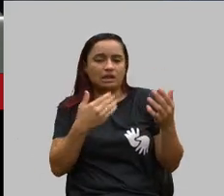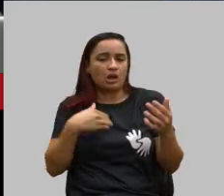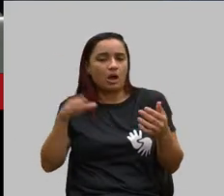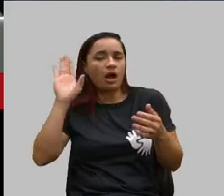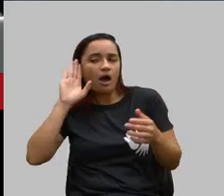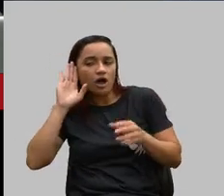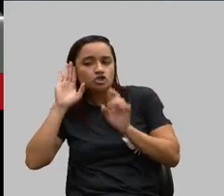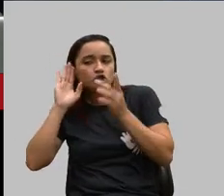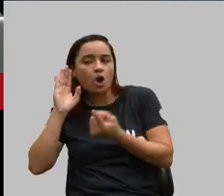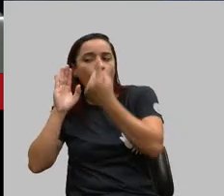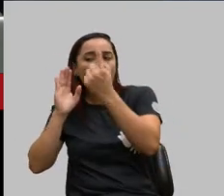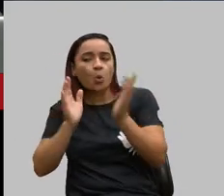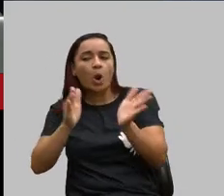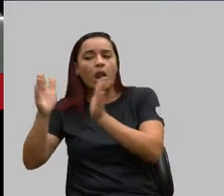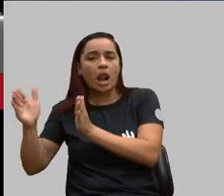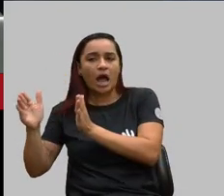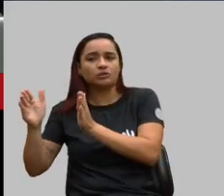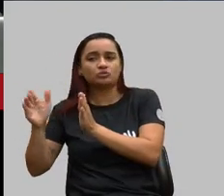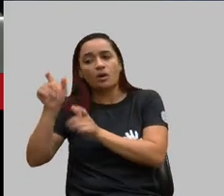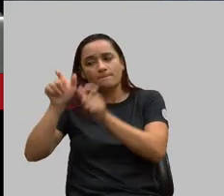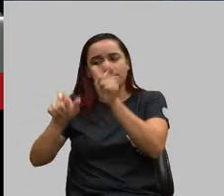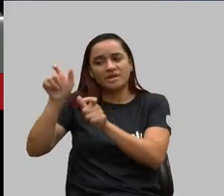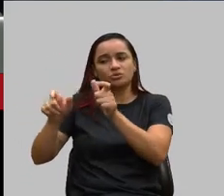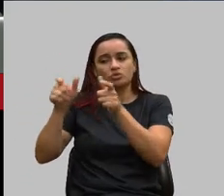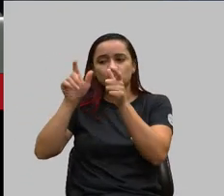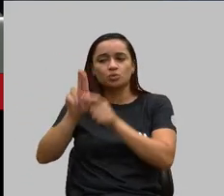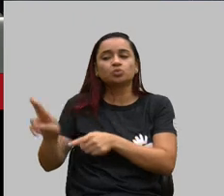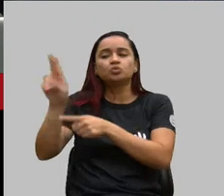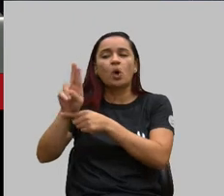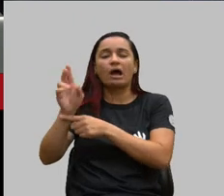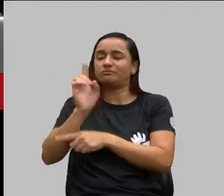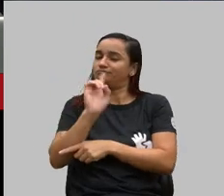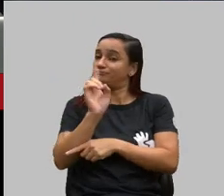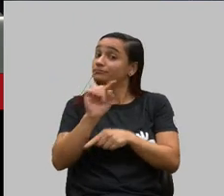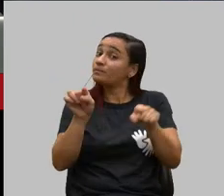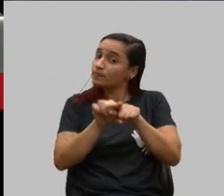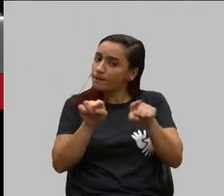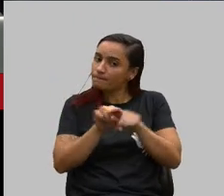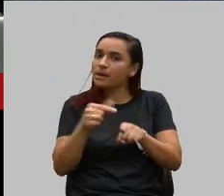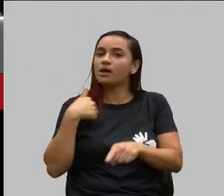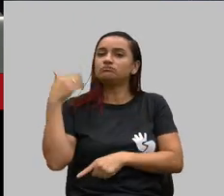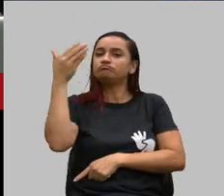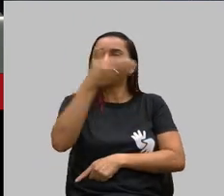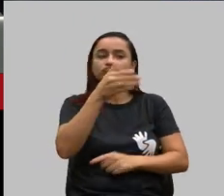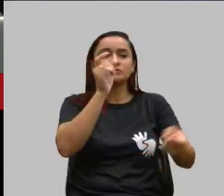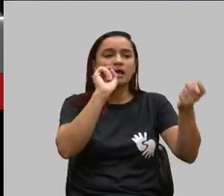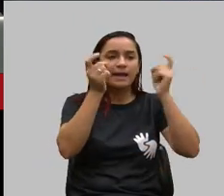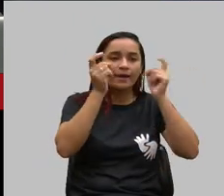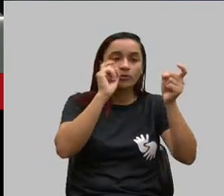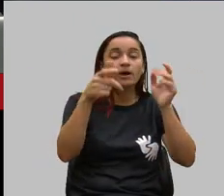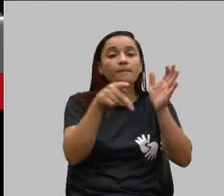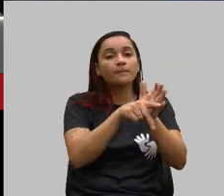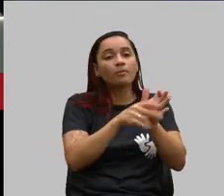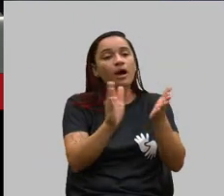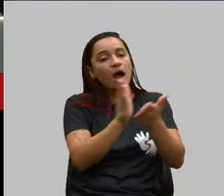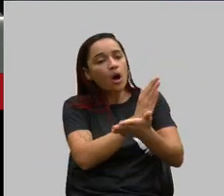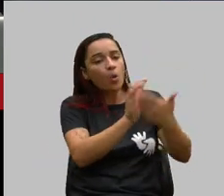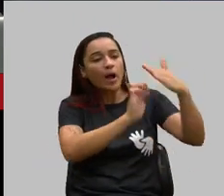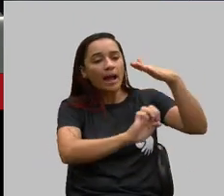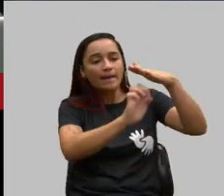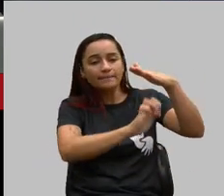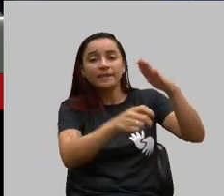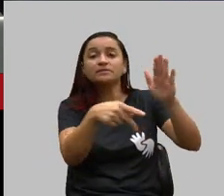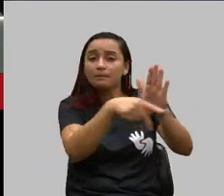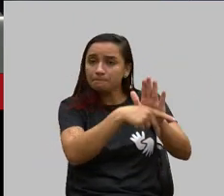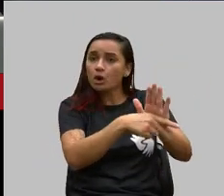interessada, só os usuários. Eu estive também reunida com prestadores de serviços, que são empresas.